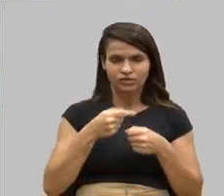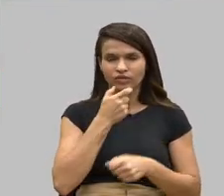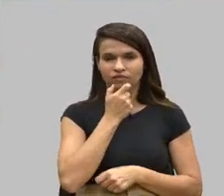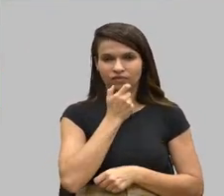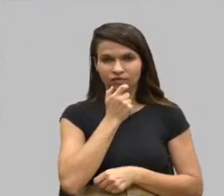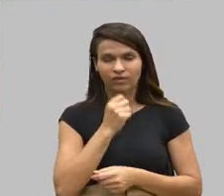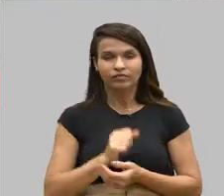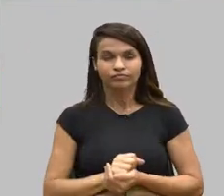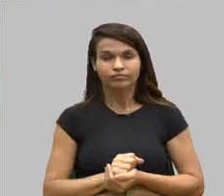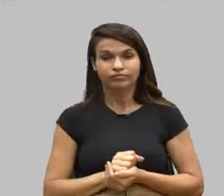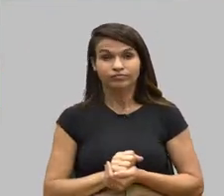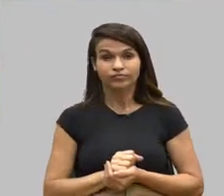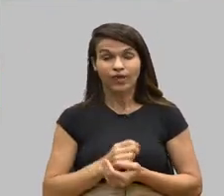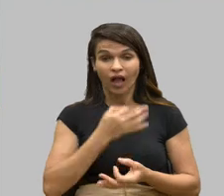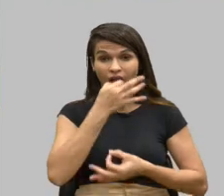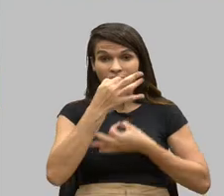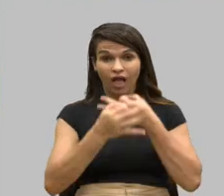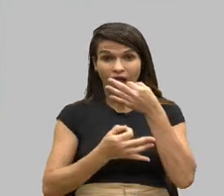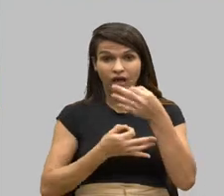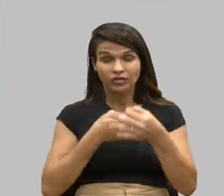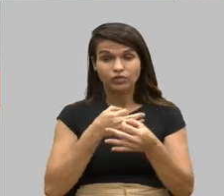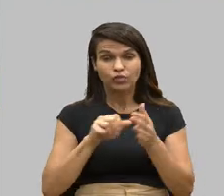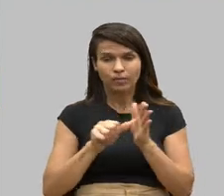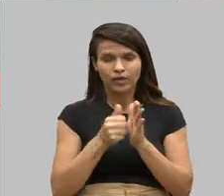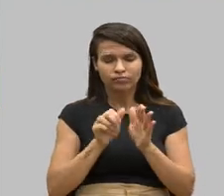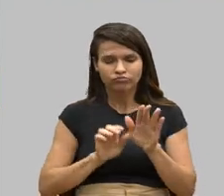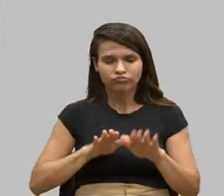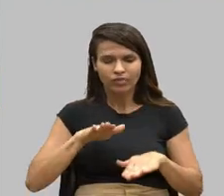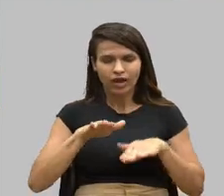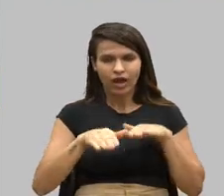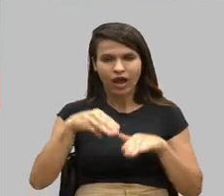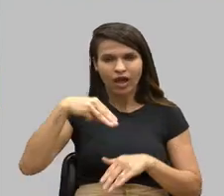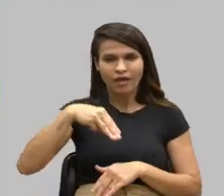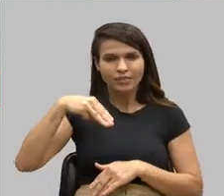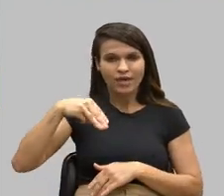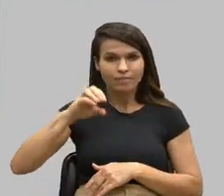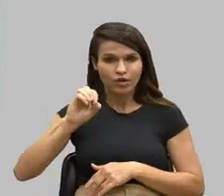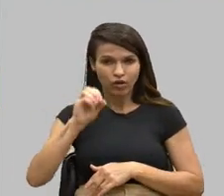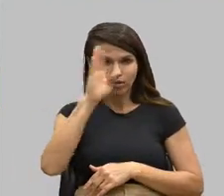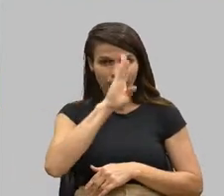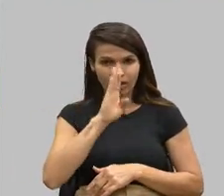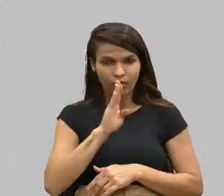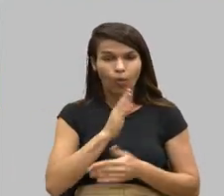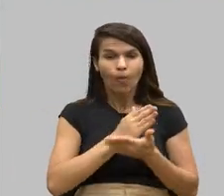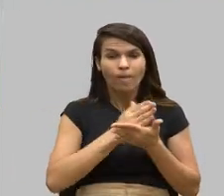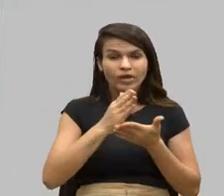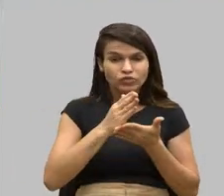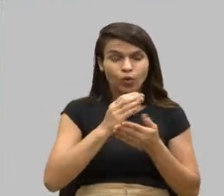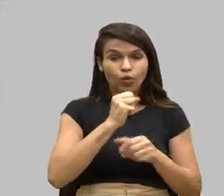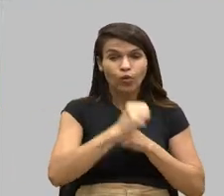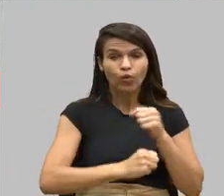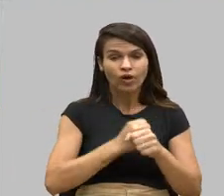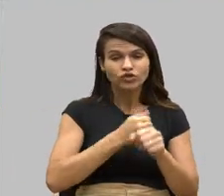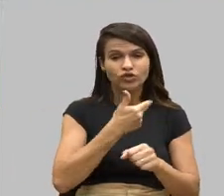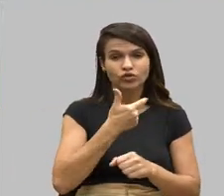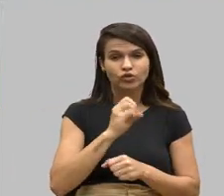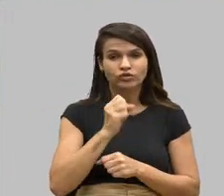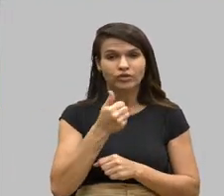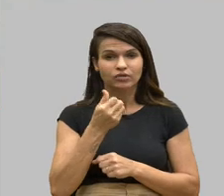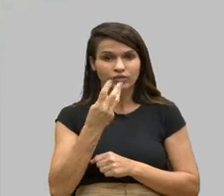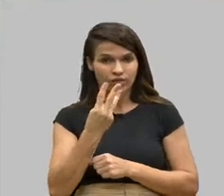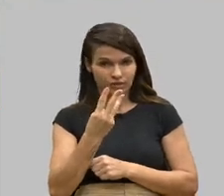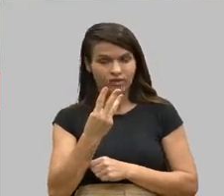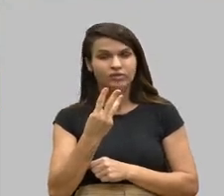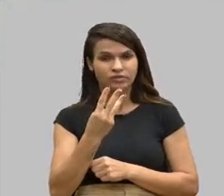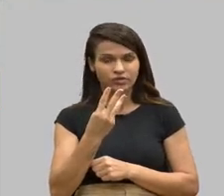A justificação, os primeiros passos da NMO no Brasil foram em 2013, quando a Daniela